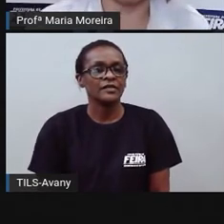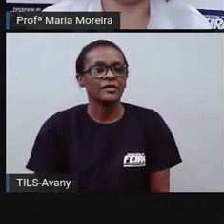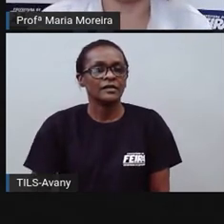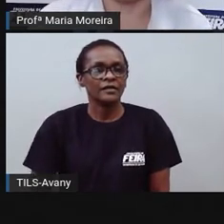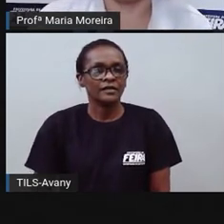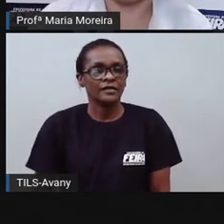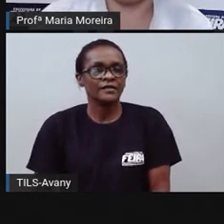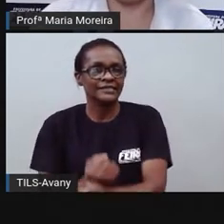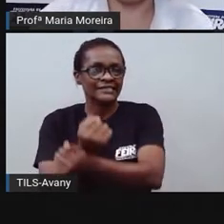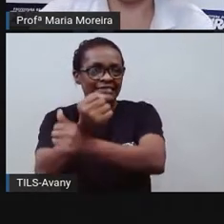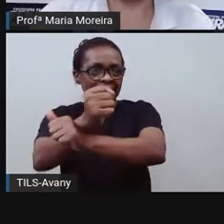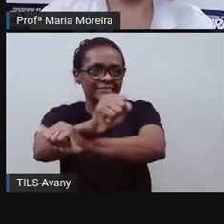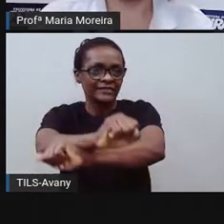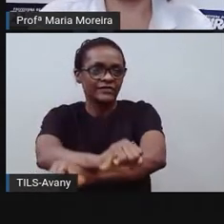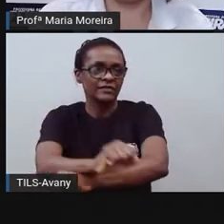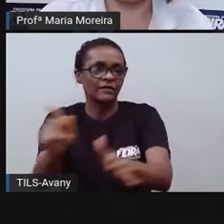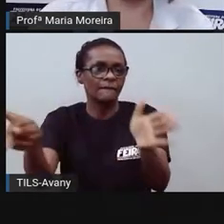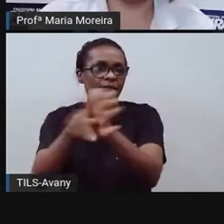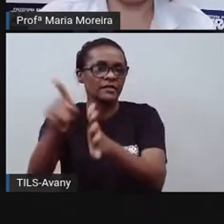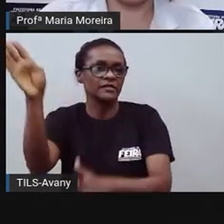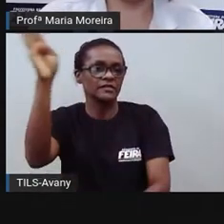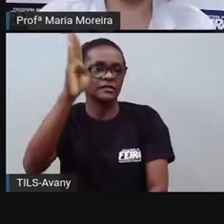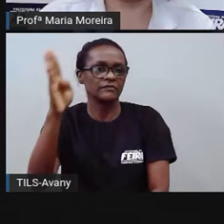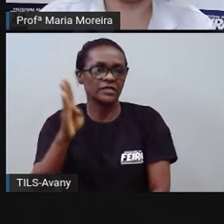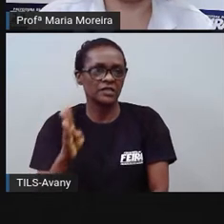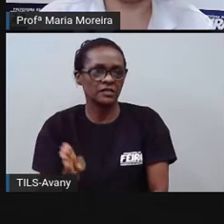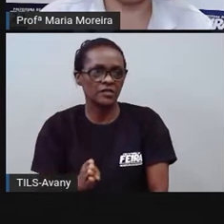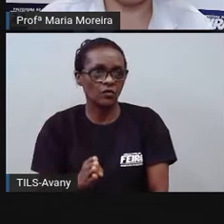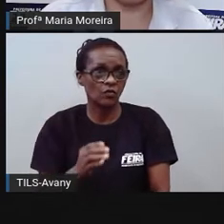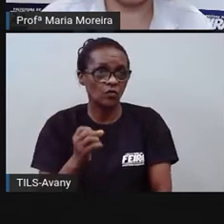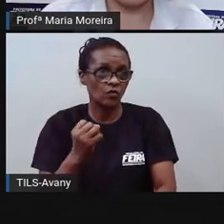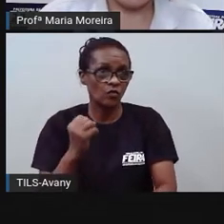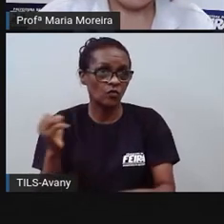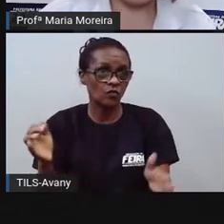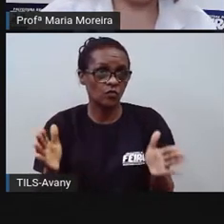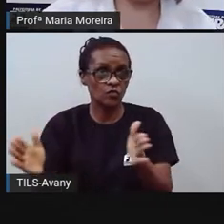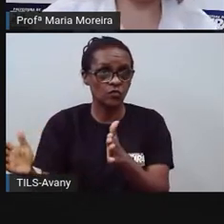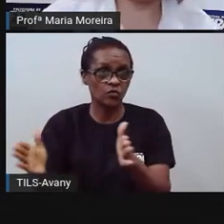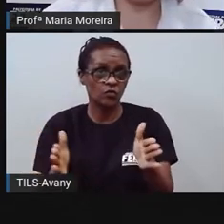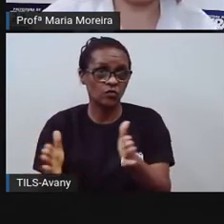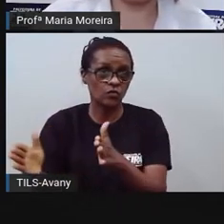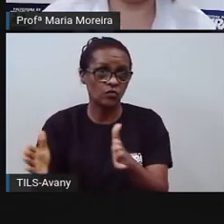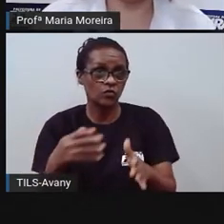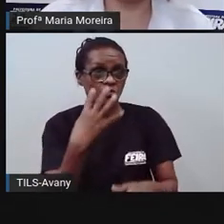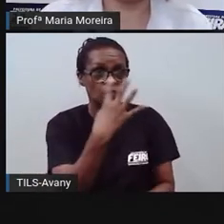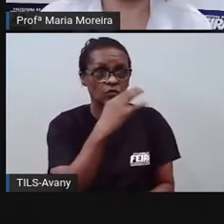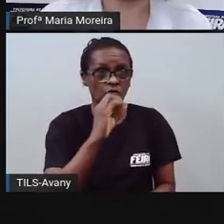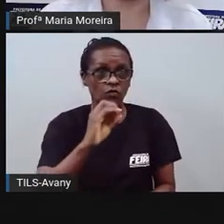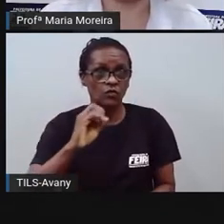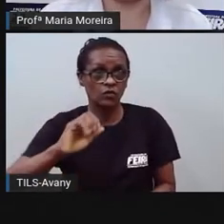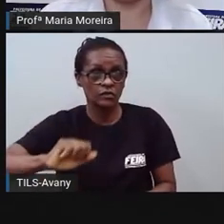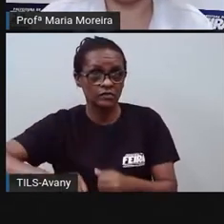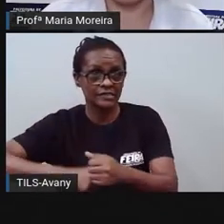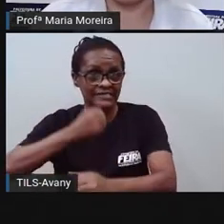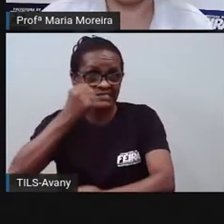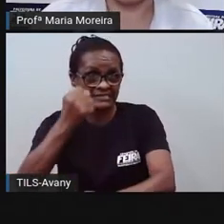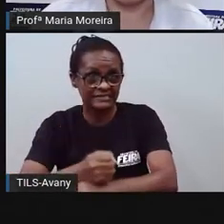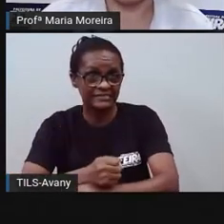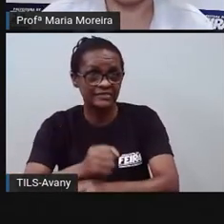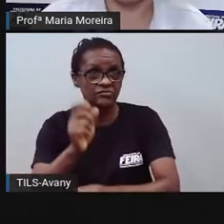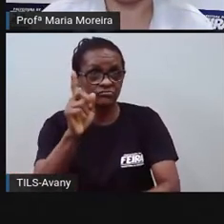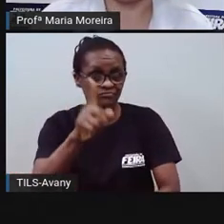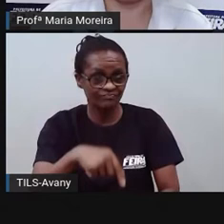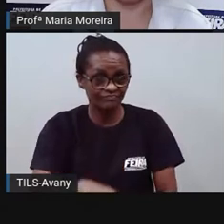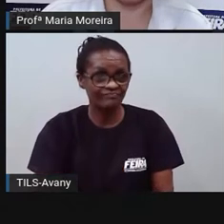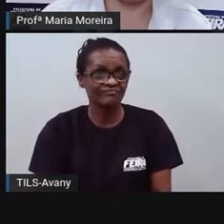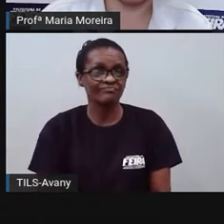escravidão no Brasil durante quase 400 anos, além de ter constituído a base da economia